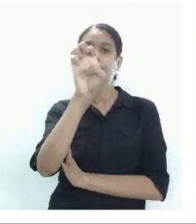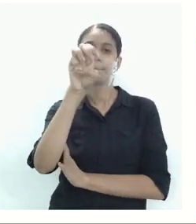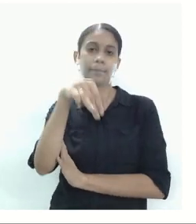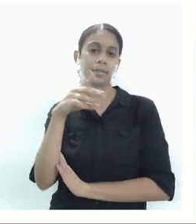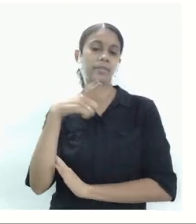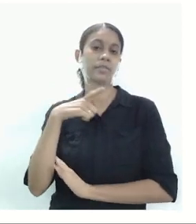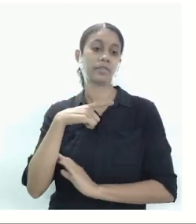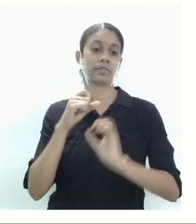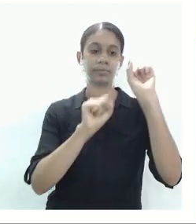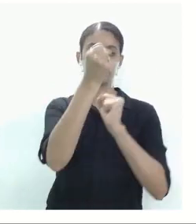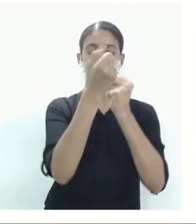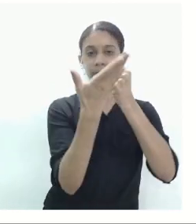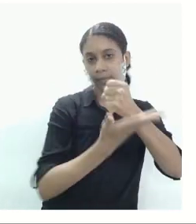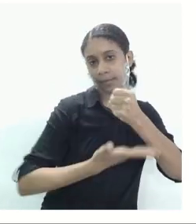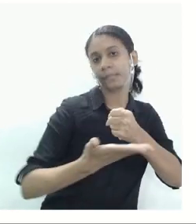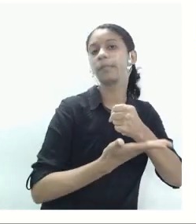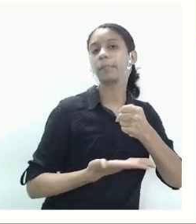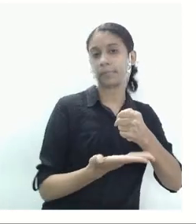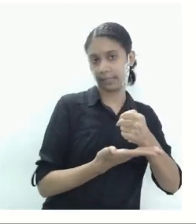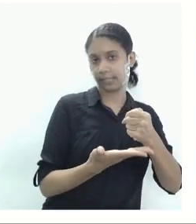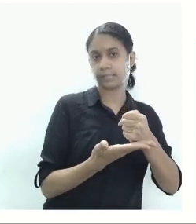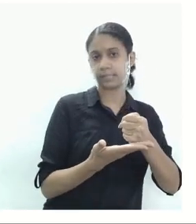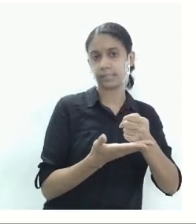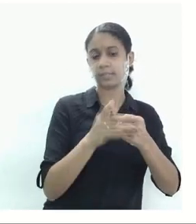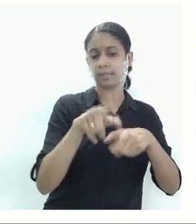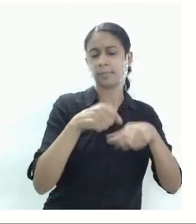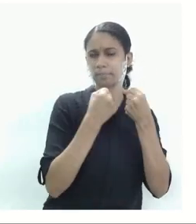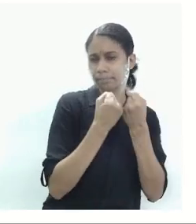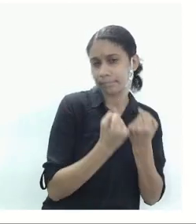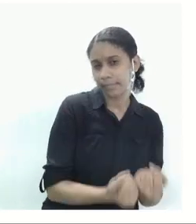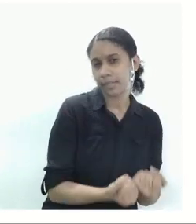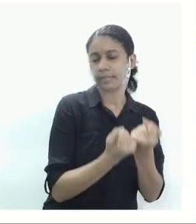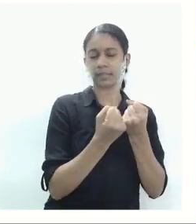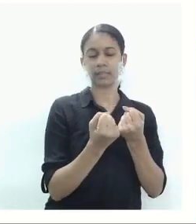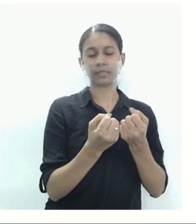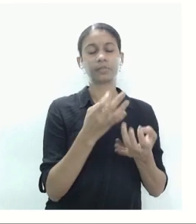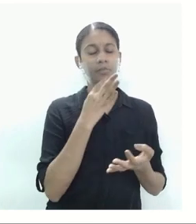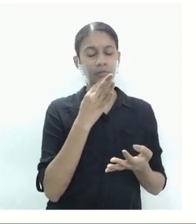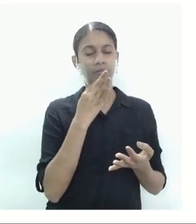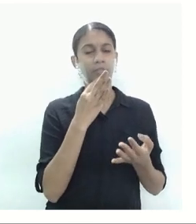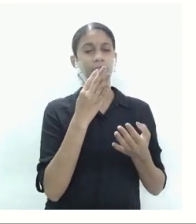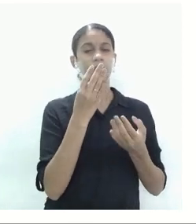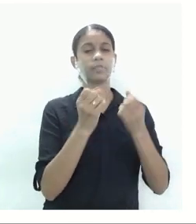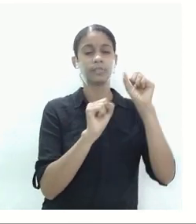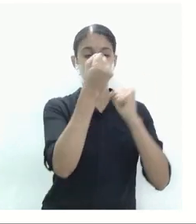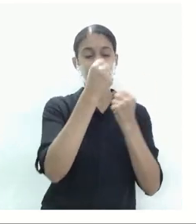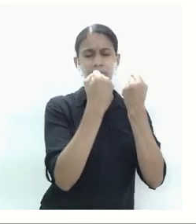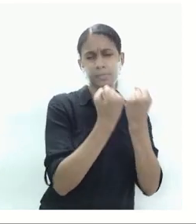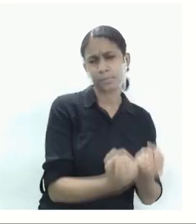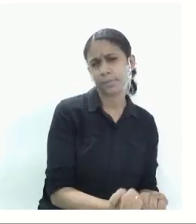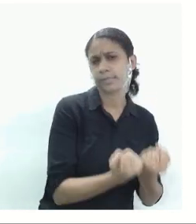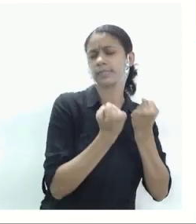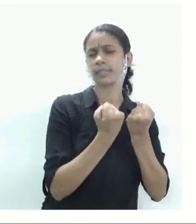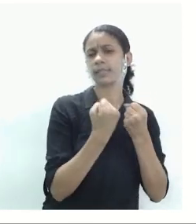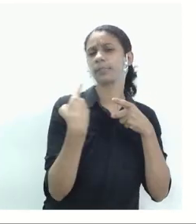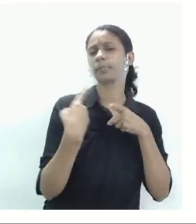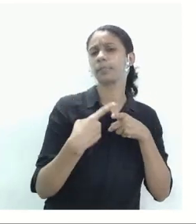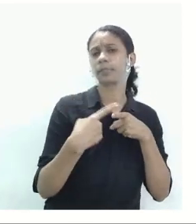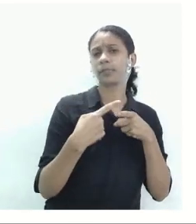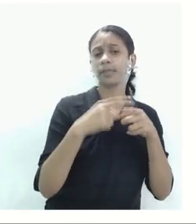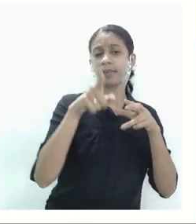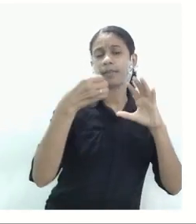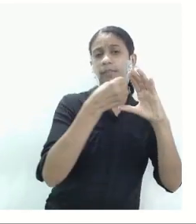base, que é conhecida como a indústria pesada. Essa indústria pesada, ela vai se